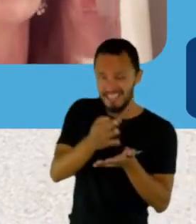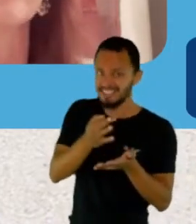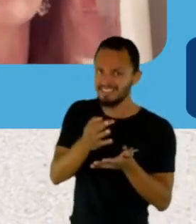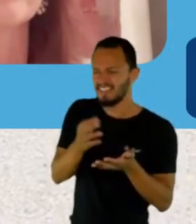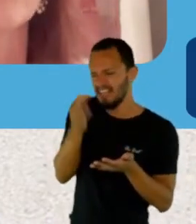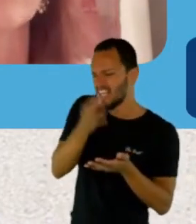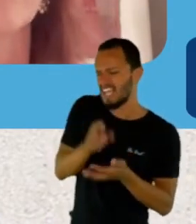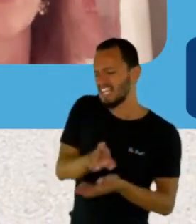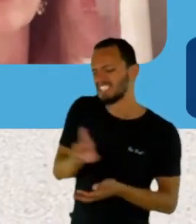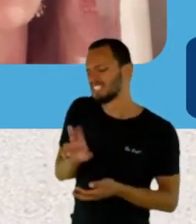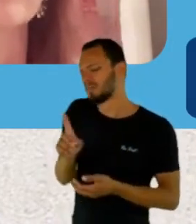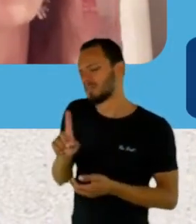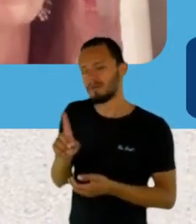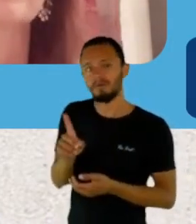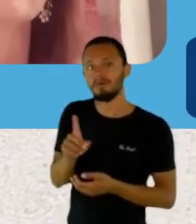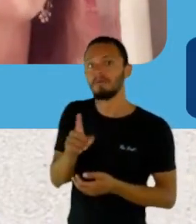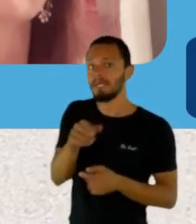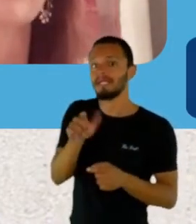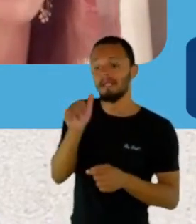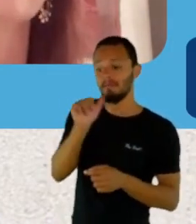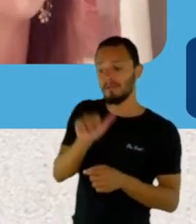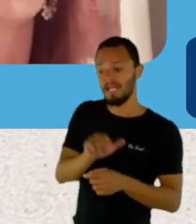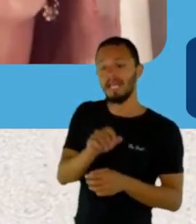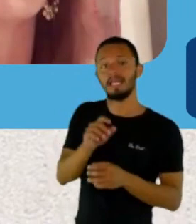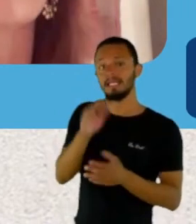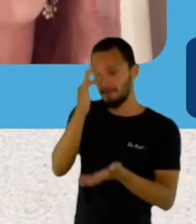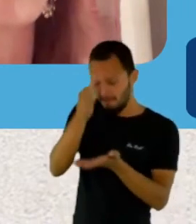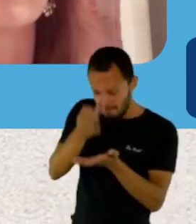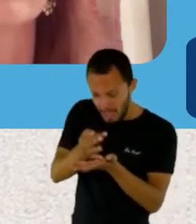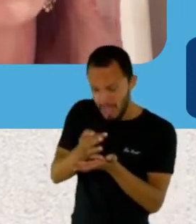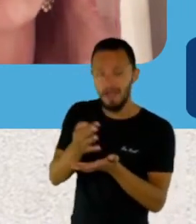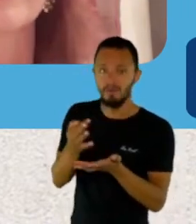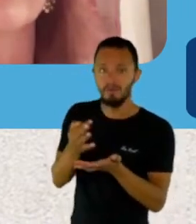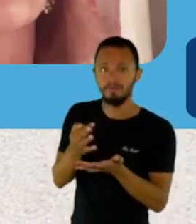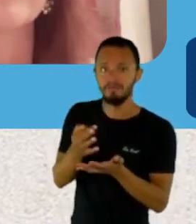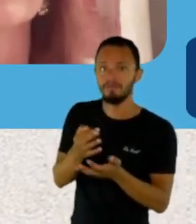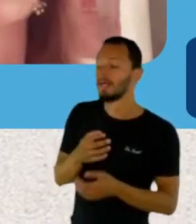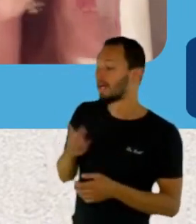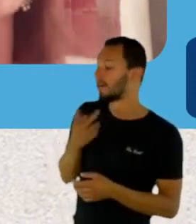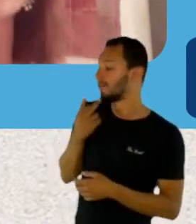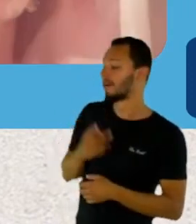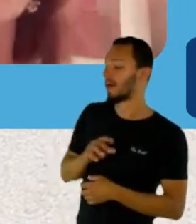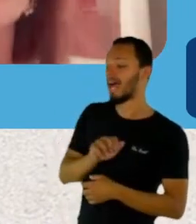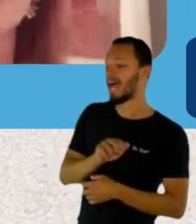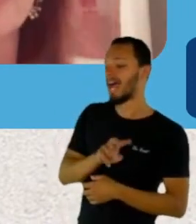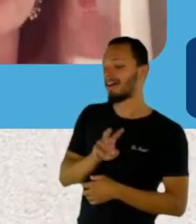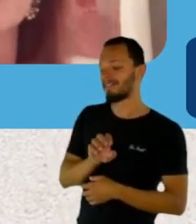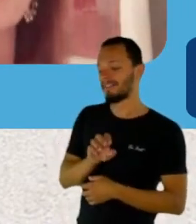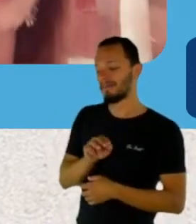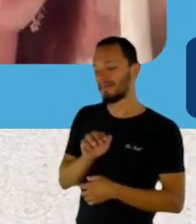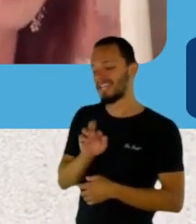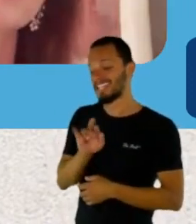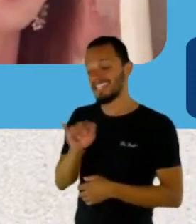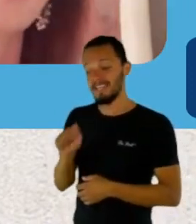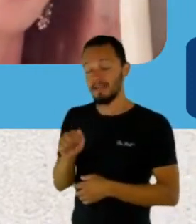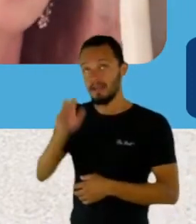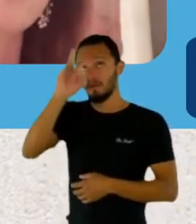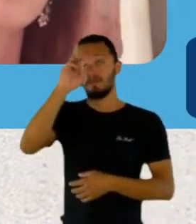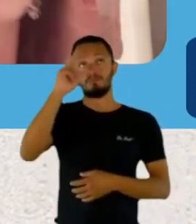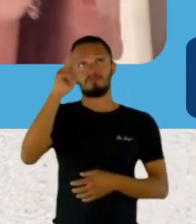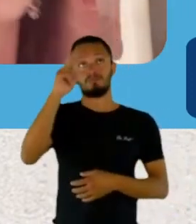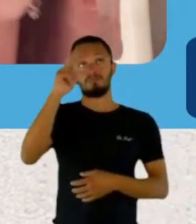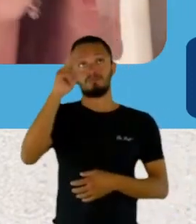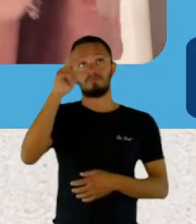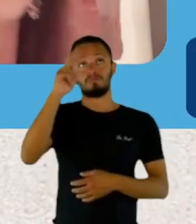Mas tem mulheres que são devotas. Então, eu fiquei ok, Ave Marias é bacana. E aí mudou tudo na minha cabeça, porque a capa ia ser